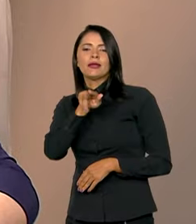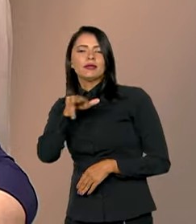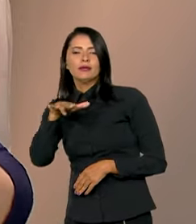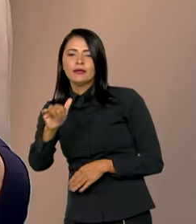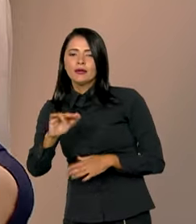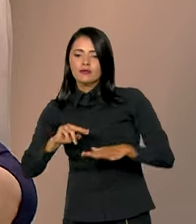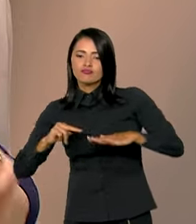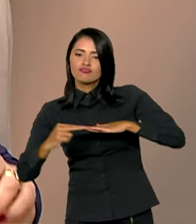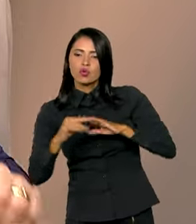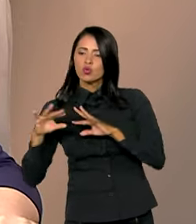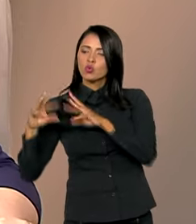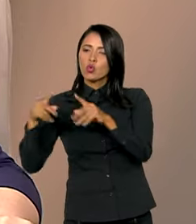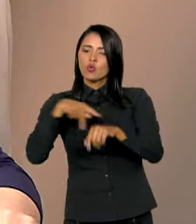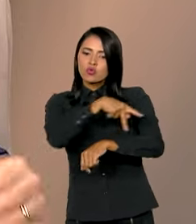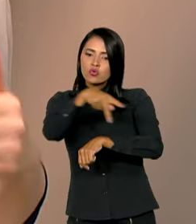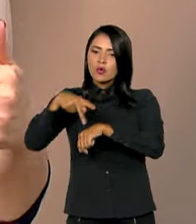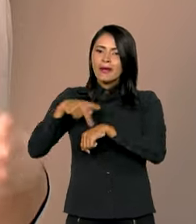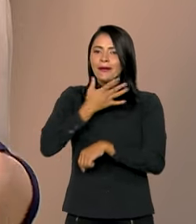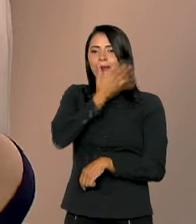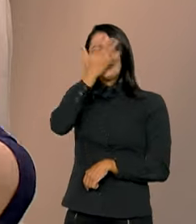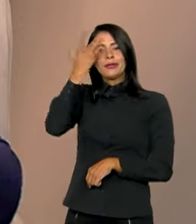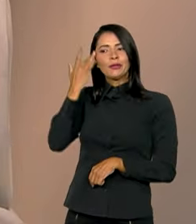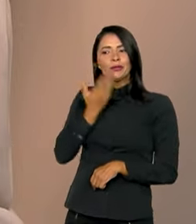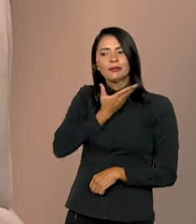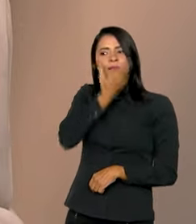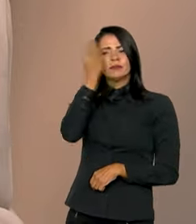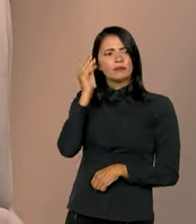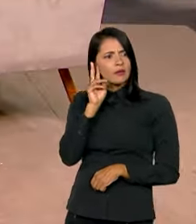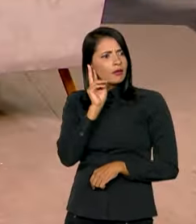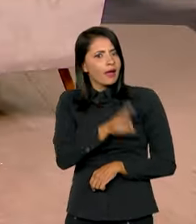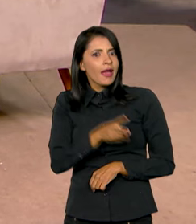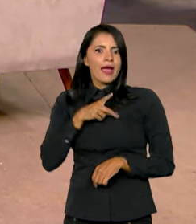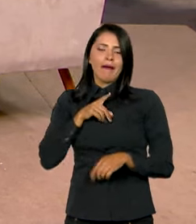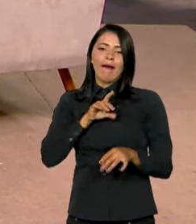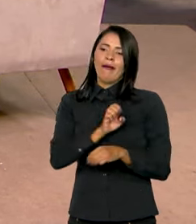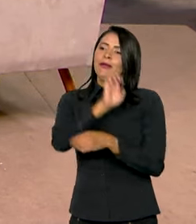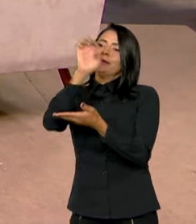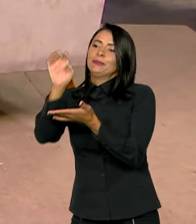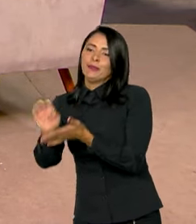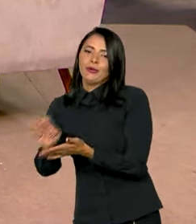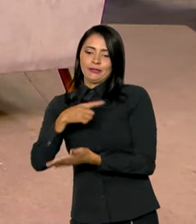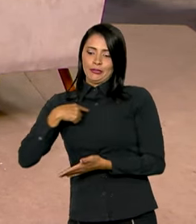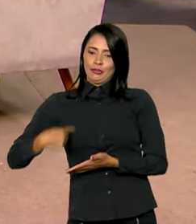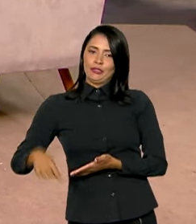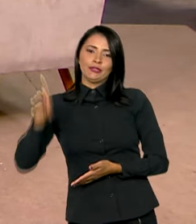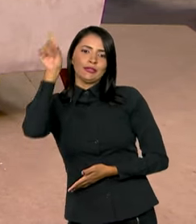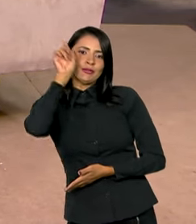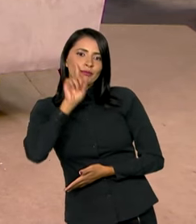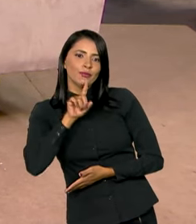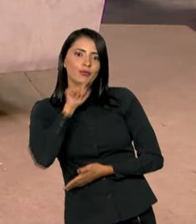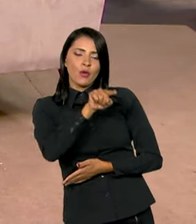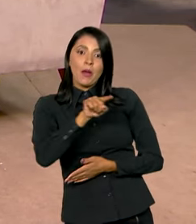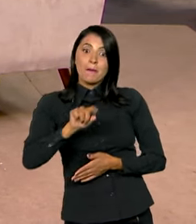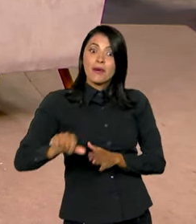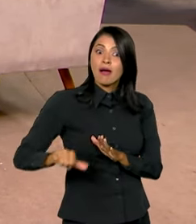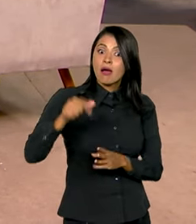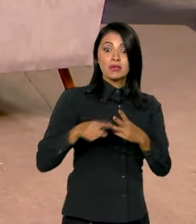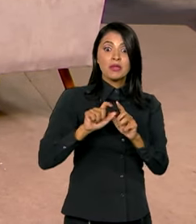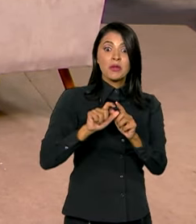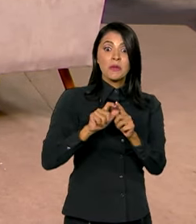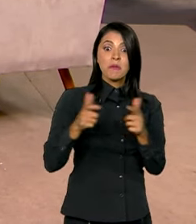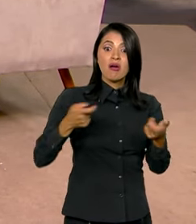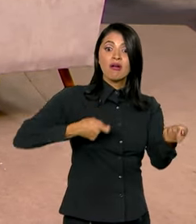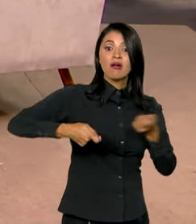América do Sul. E as pessoas não se atentam, a gente fala assim, a gente exporta muito para a China, exporta muito para os Estados Unidos, o nosso terceiro maior parceiro